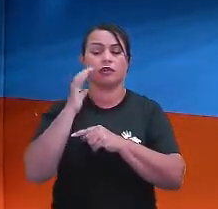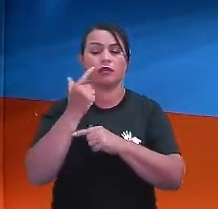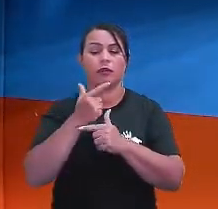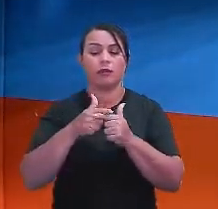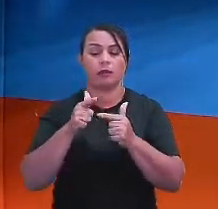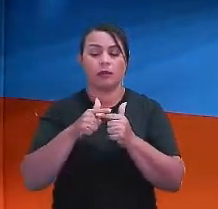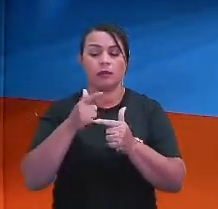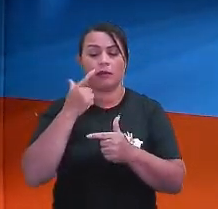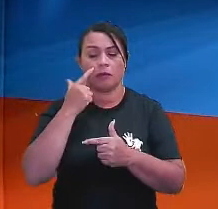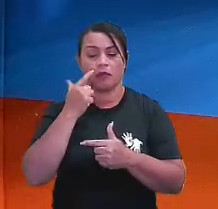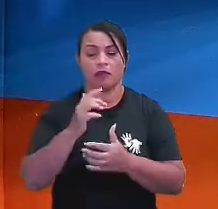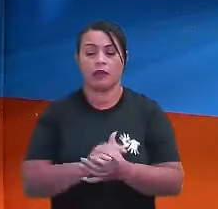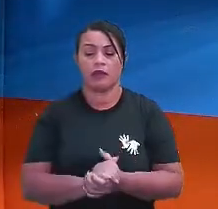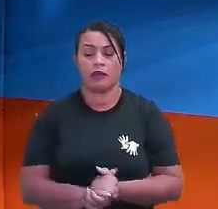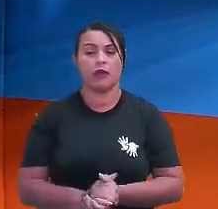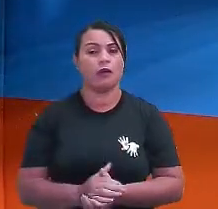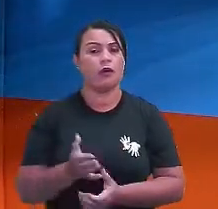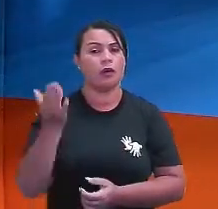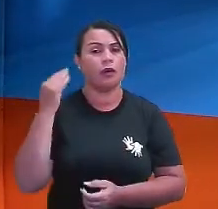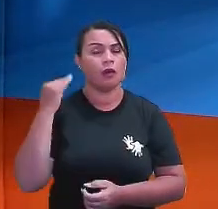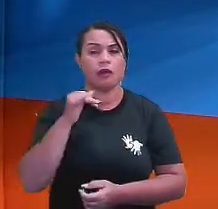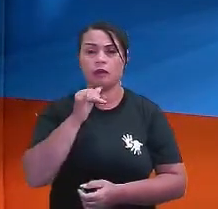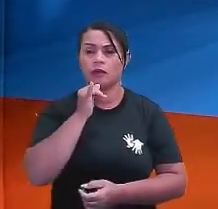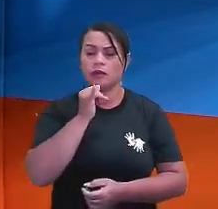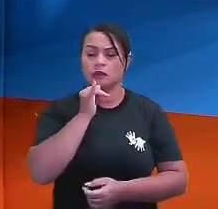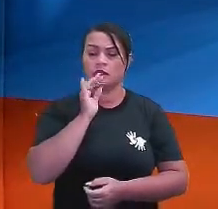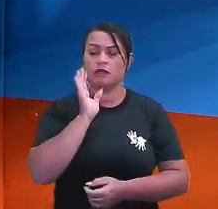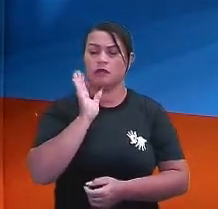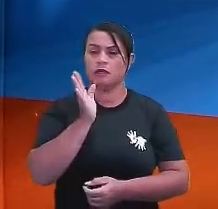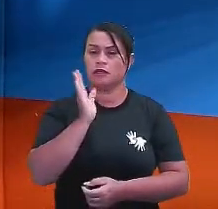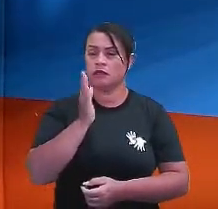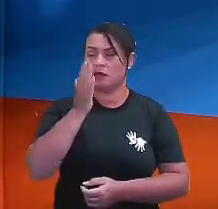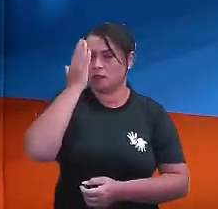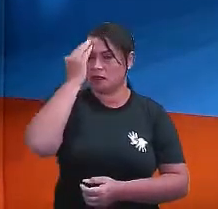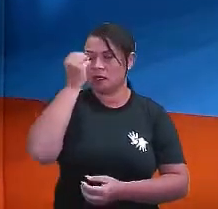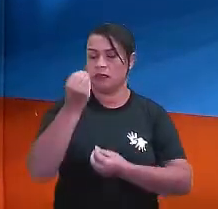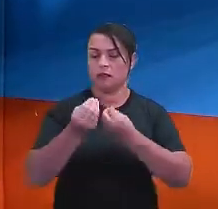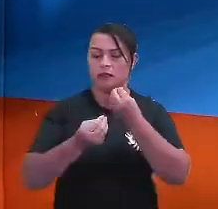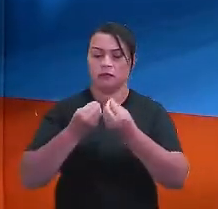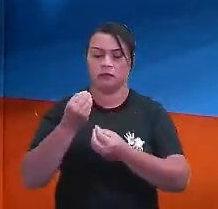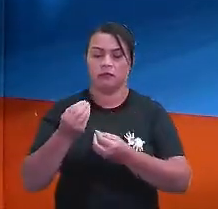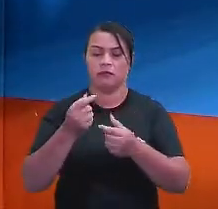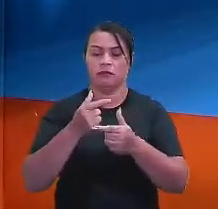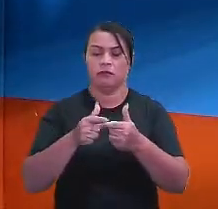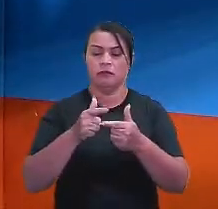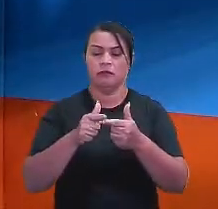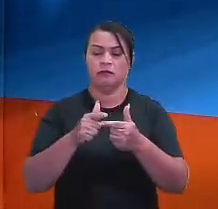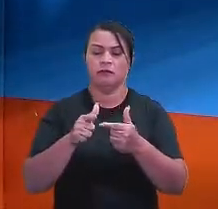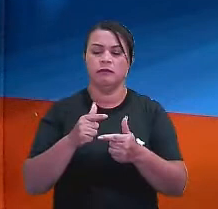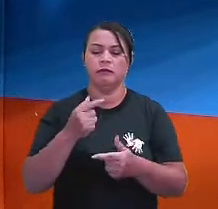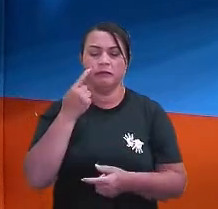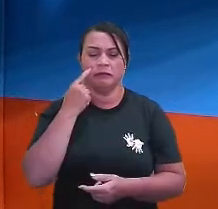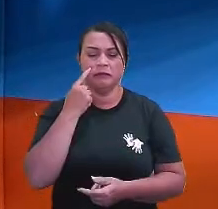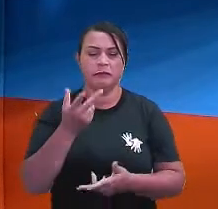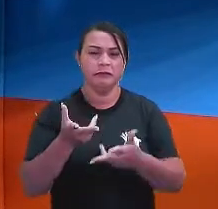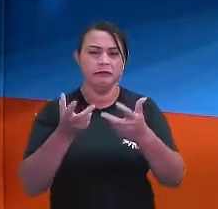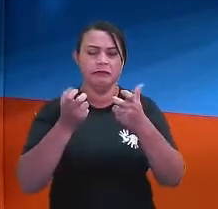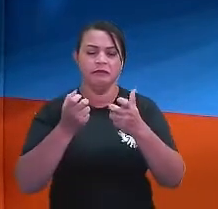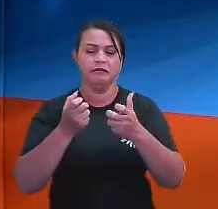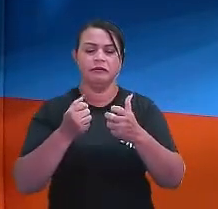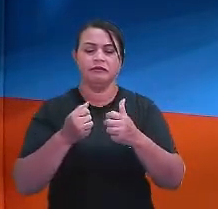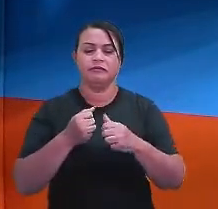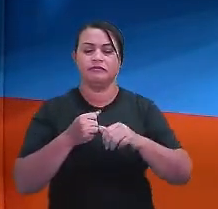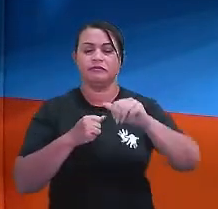nosso problema. Com aquele exemplo anterior, já me dá todo o caminhar para resolver o problema, né? Porque a gente pode perceber que